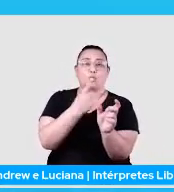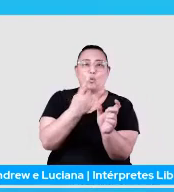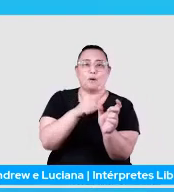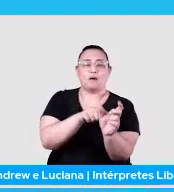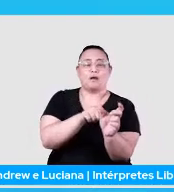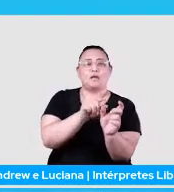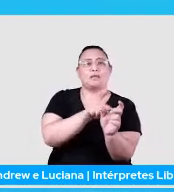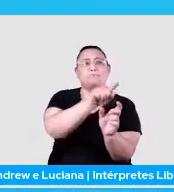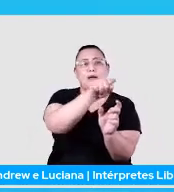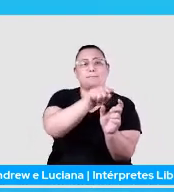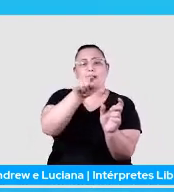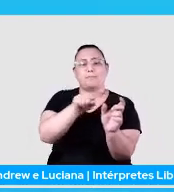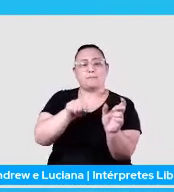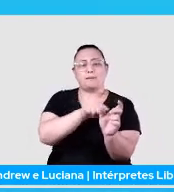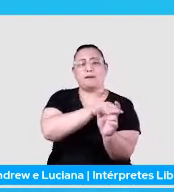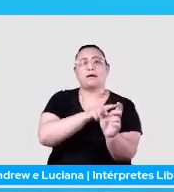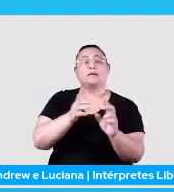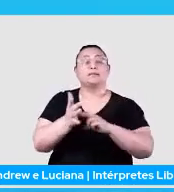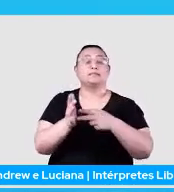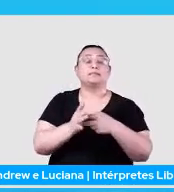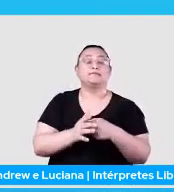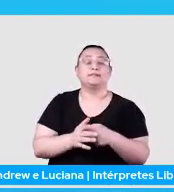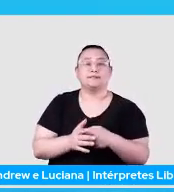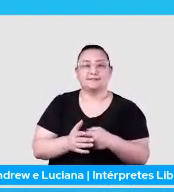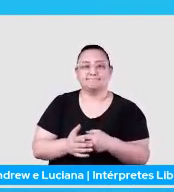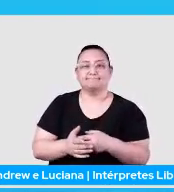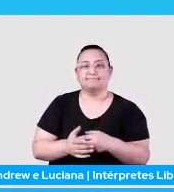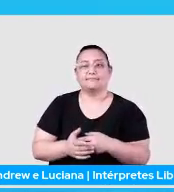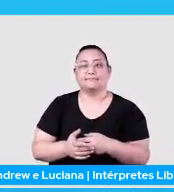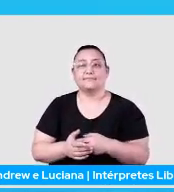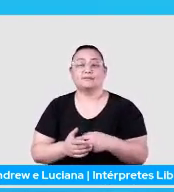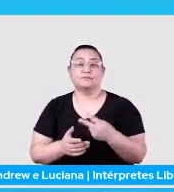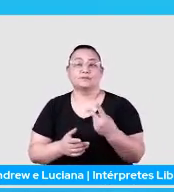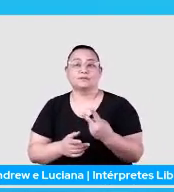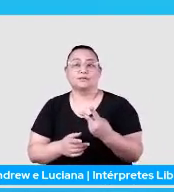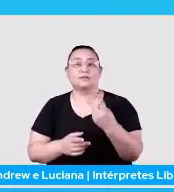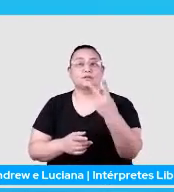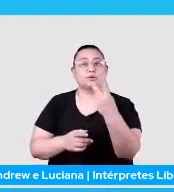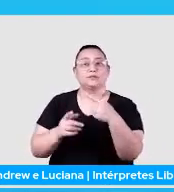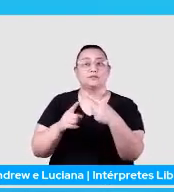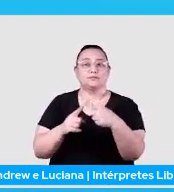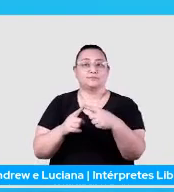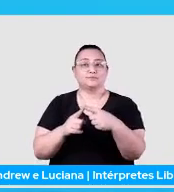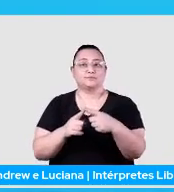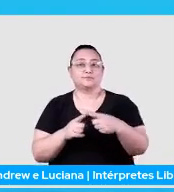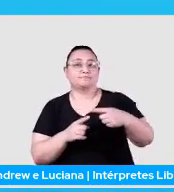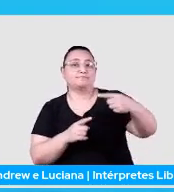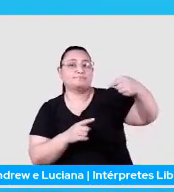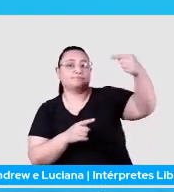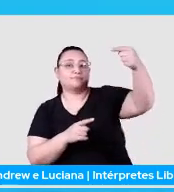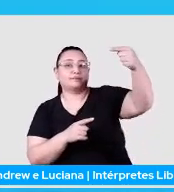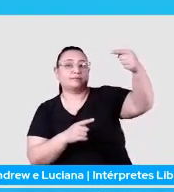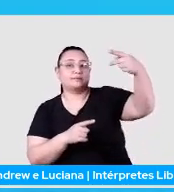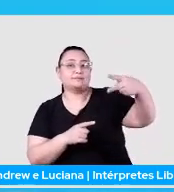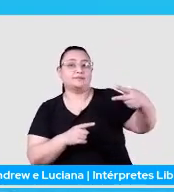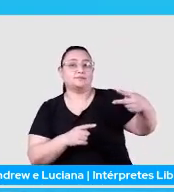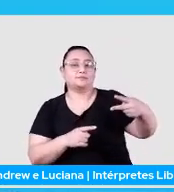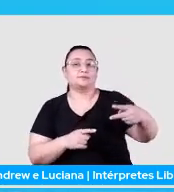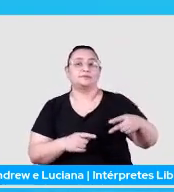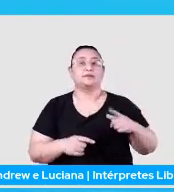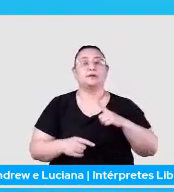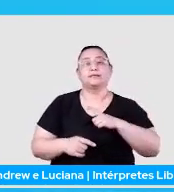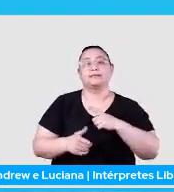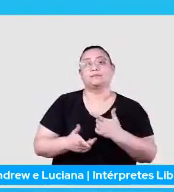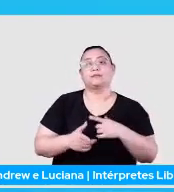tem duas técnicas principais para calcular esses vetores, que é o bag of words e o gram. O bag of words é o sign de um conjunto de